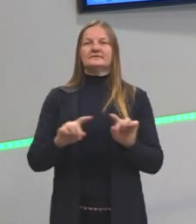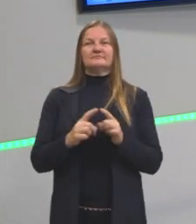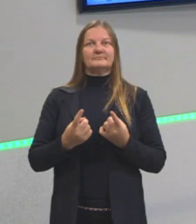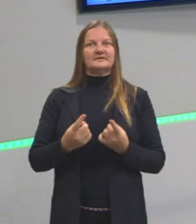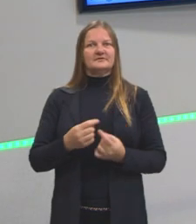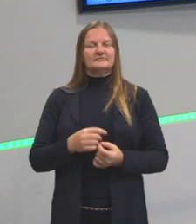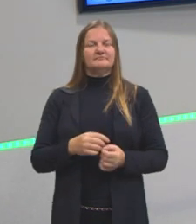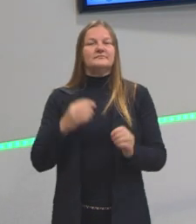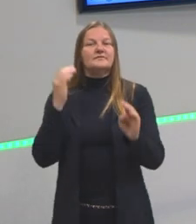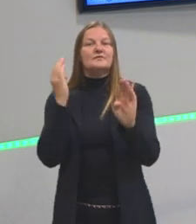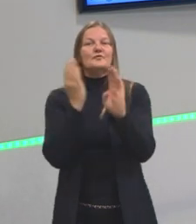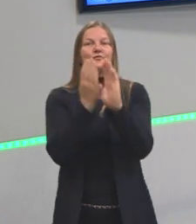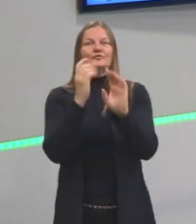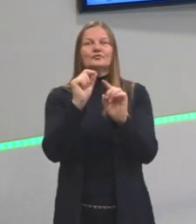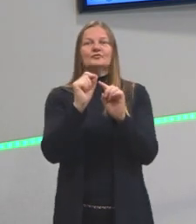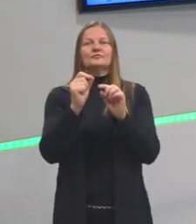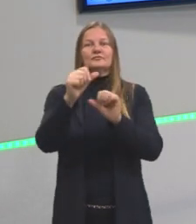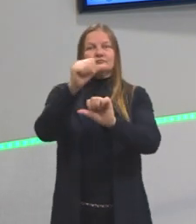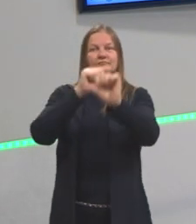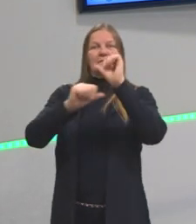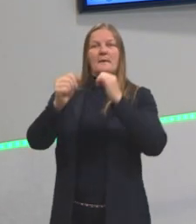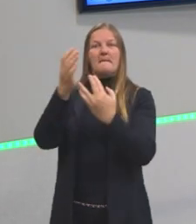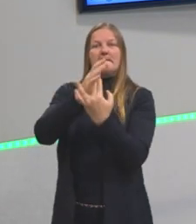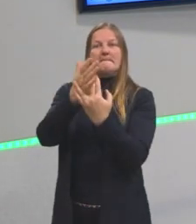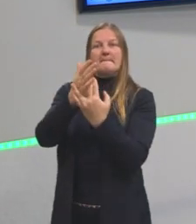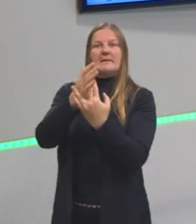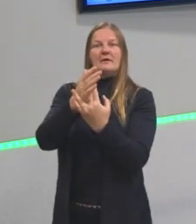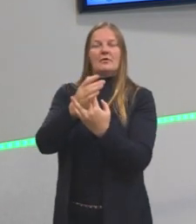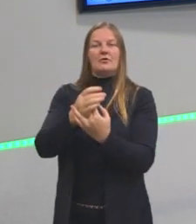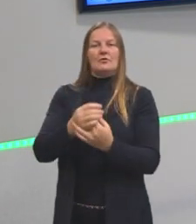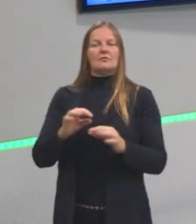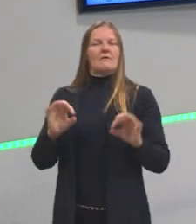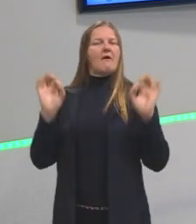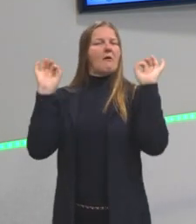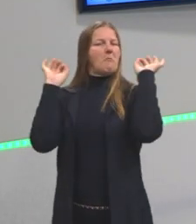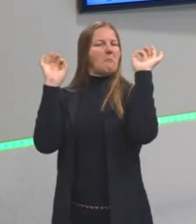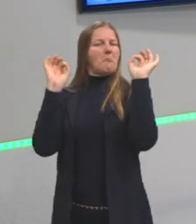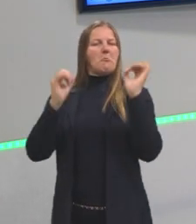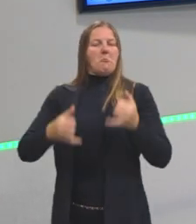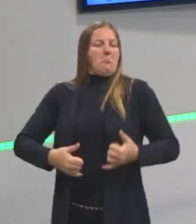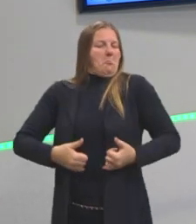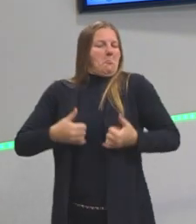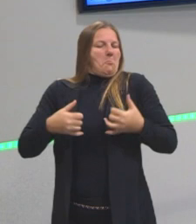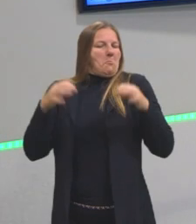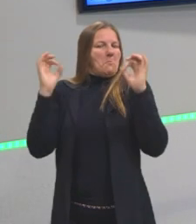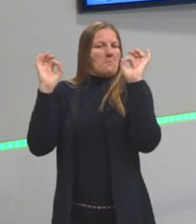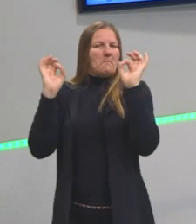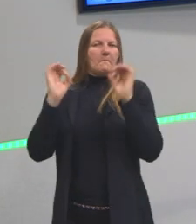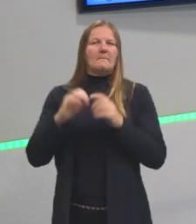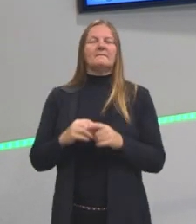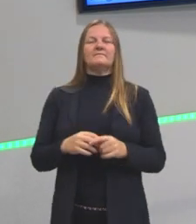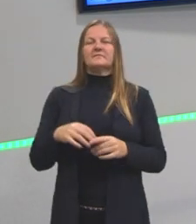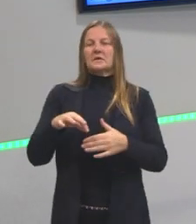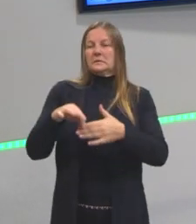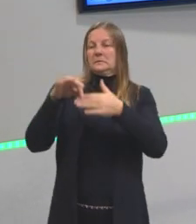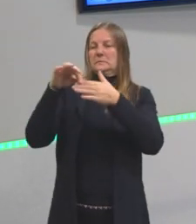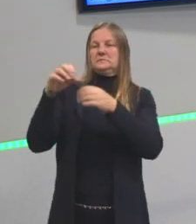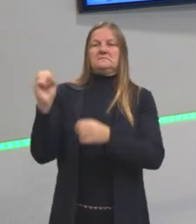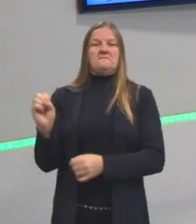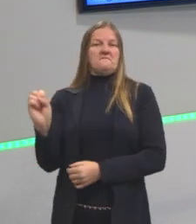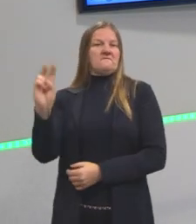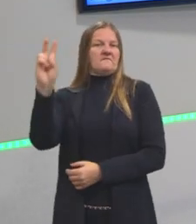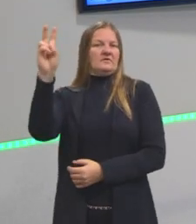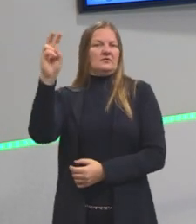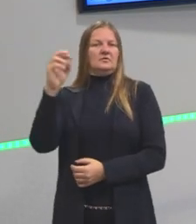de encontro, de contraste ao barroco. O barroco era o quê? Luxuoso, gostava de exaltar, uma coisa